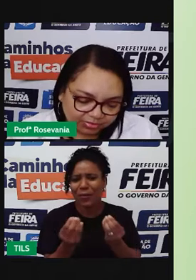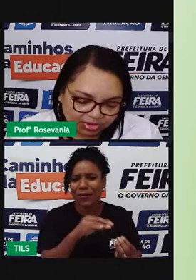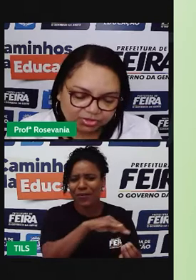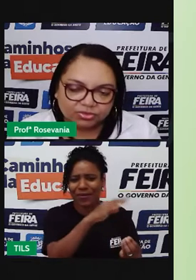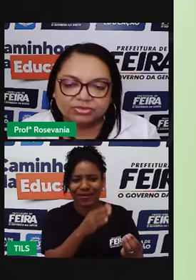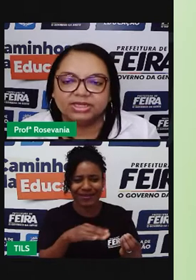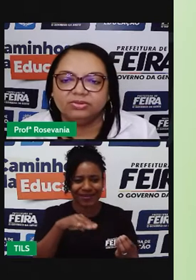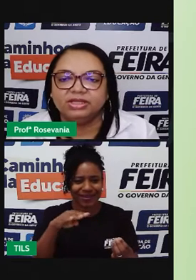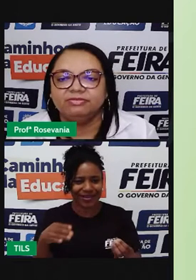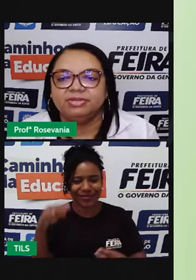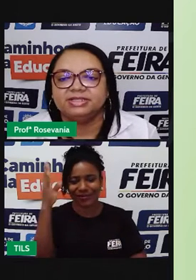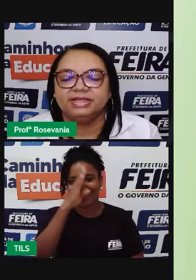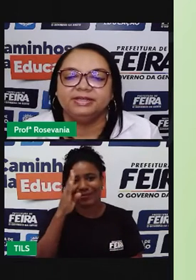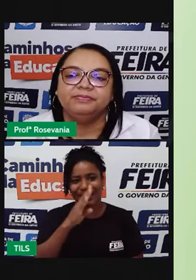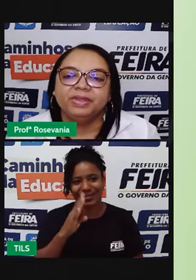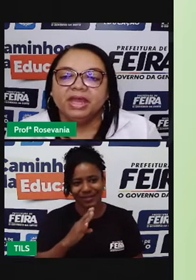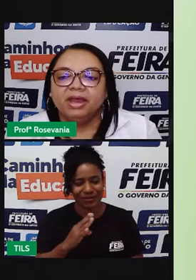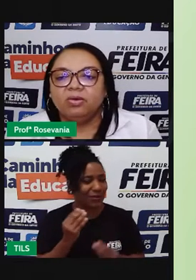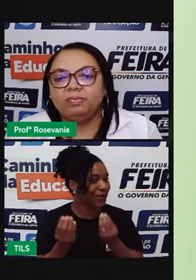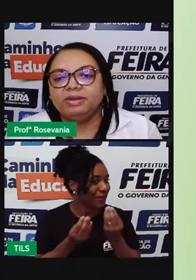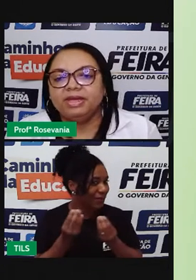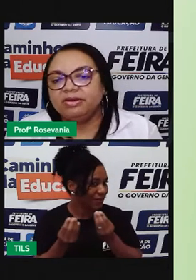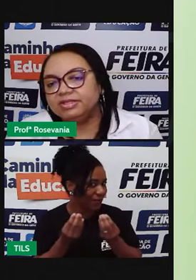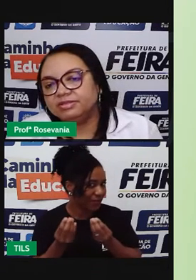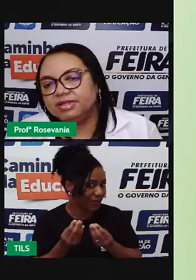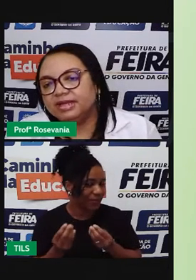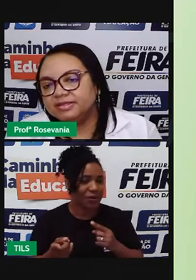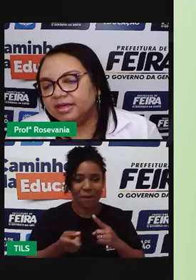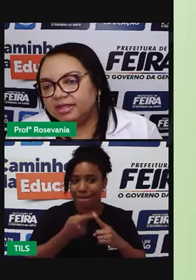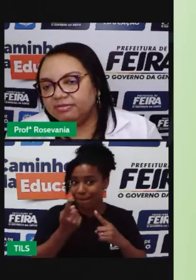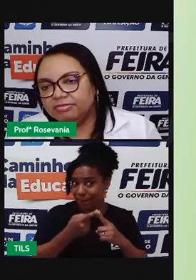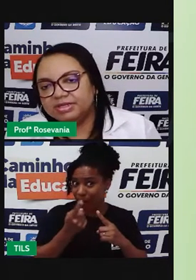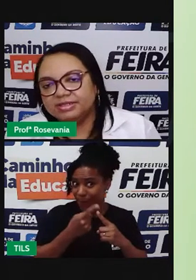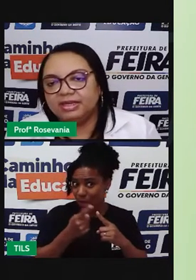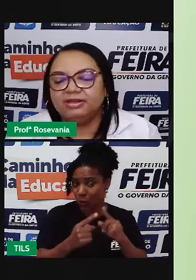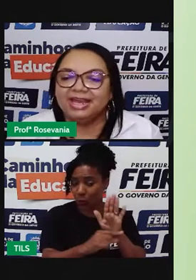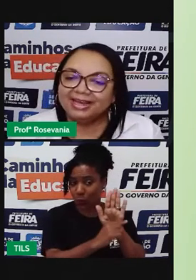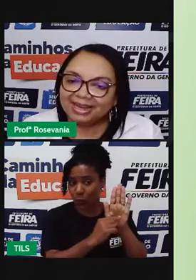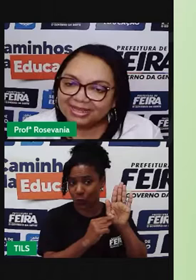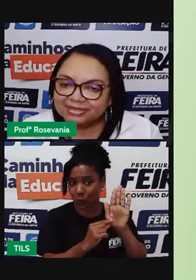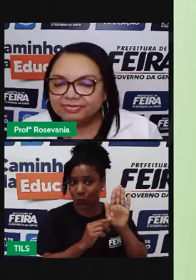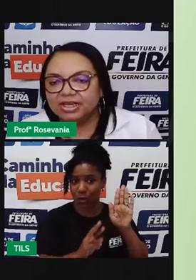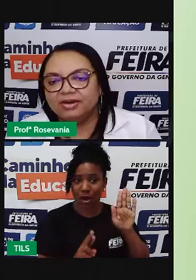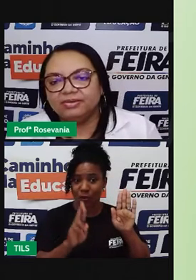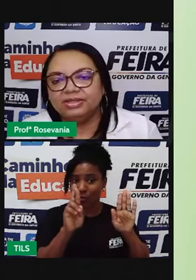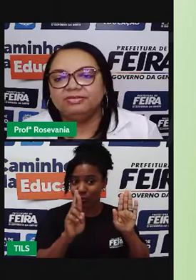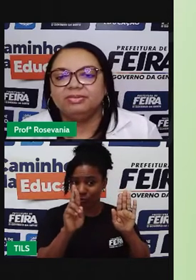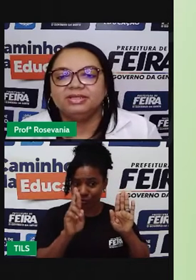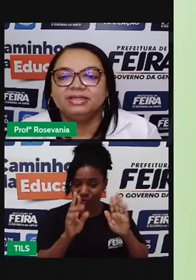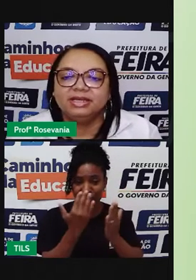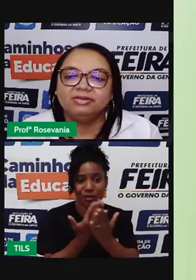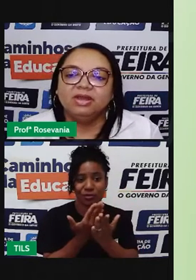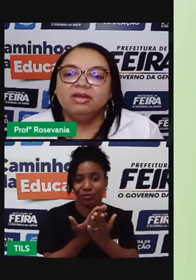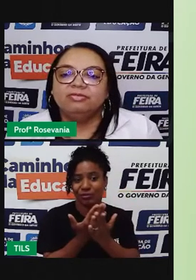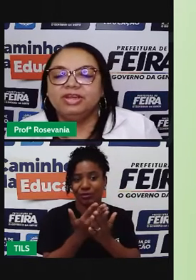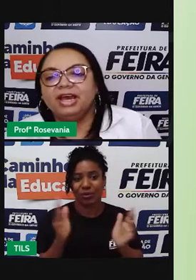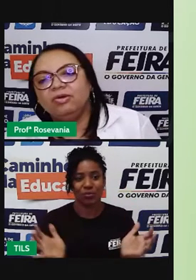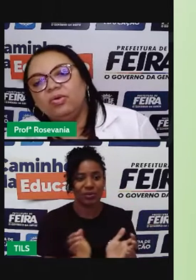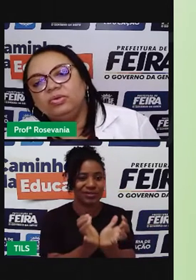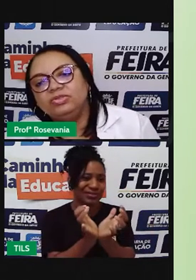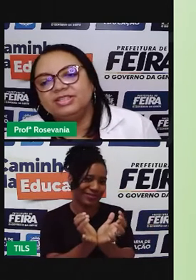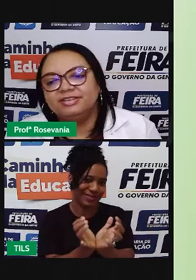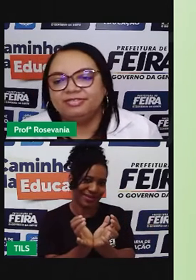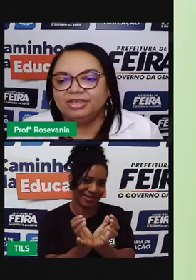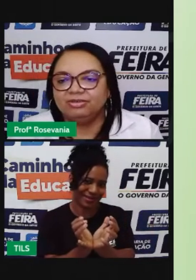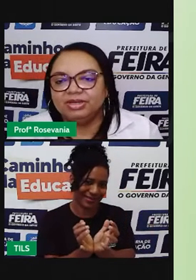estudo, né, do relevo brasileiro. O primeiro a estudar esse relevo brasileiro e a classificar o relevo brasileiro foi